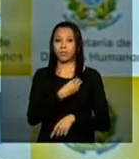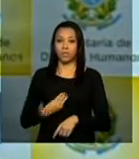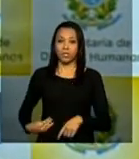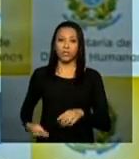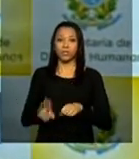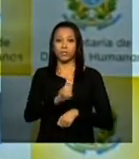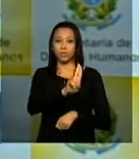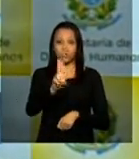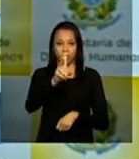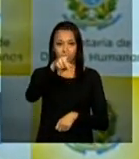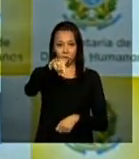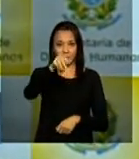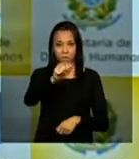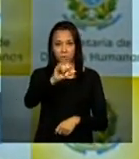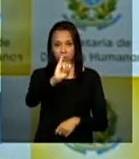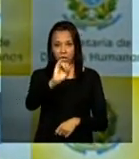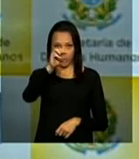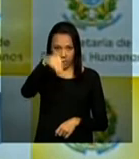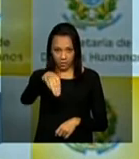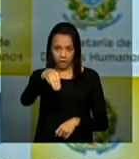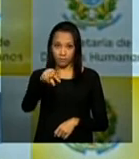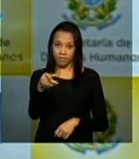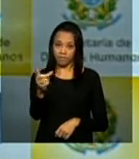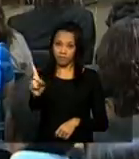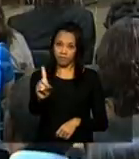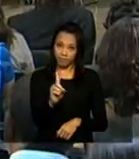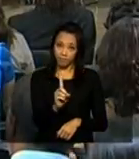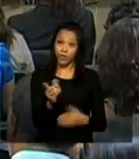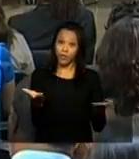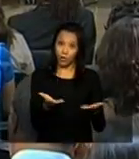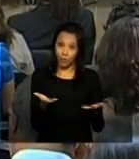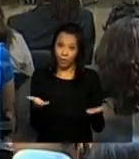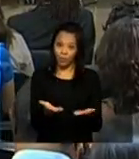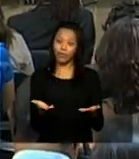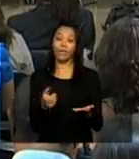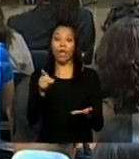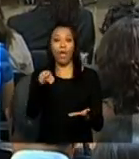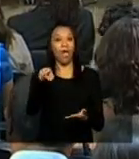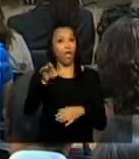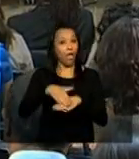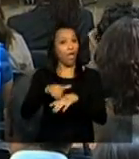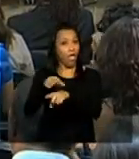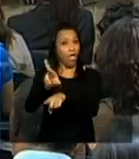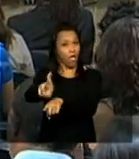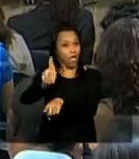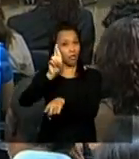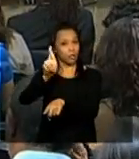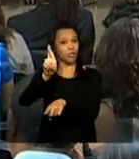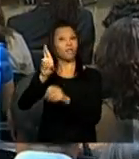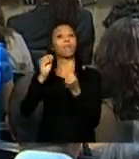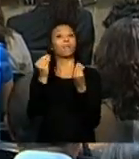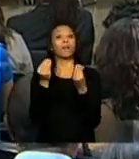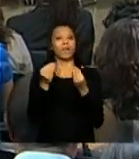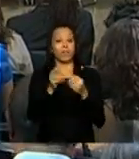Paim que nos recebe aqui hoje que será responsável pela disseminação